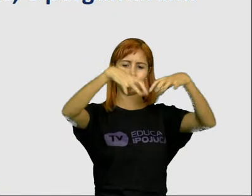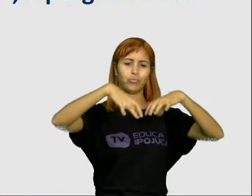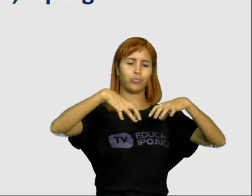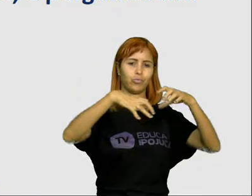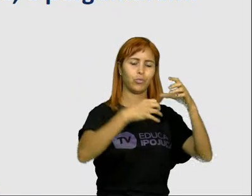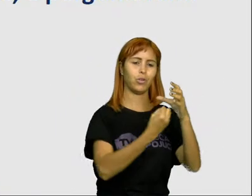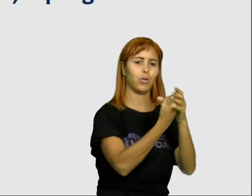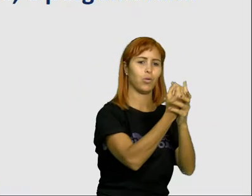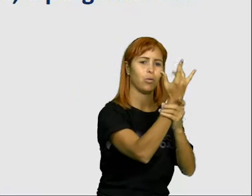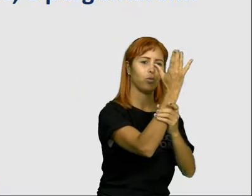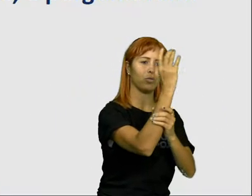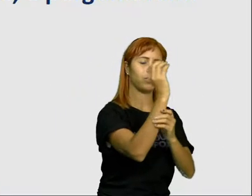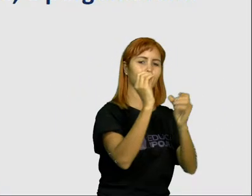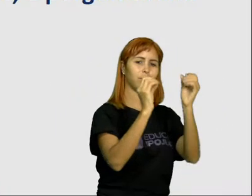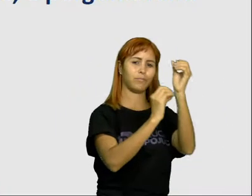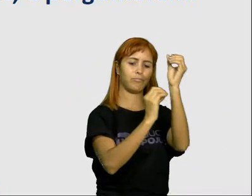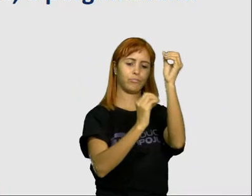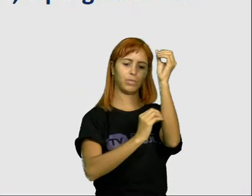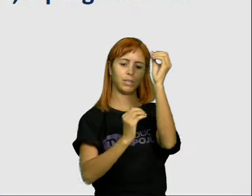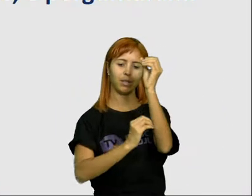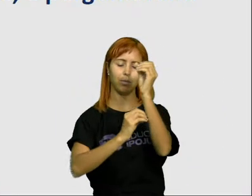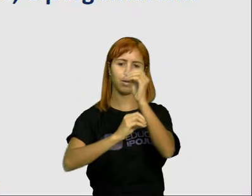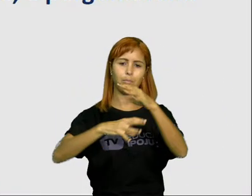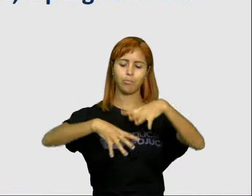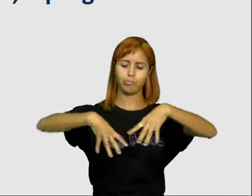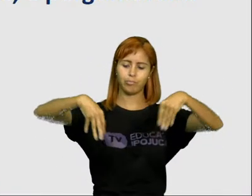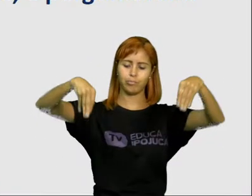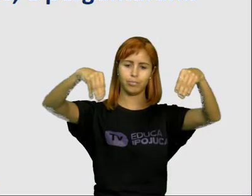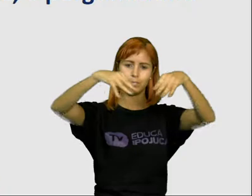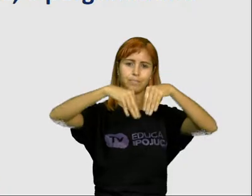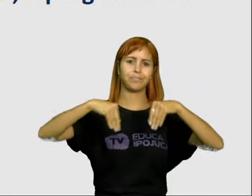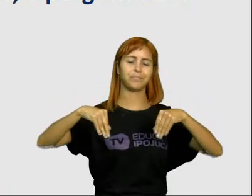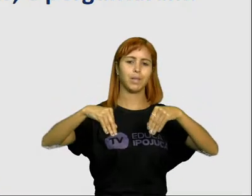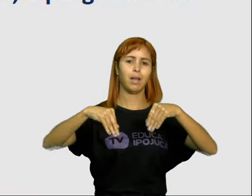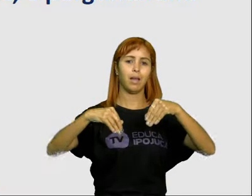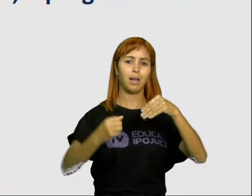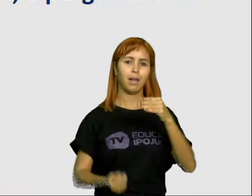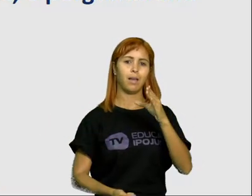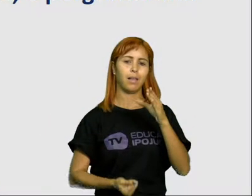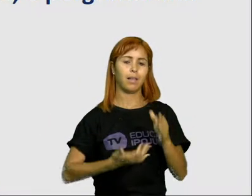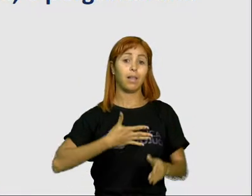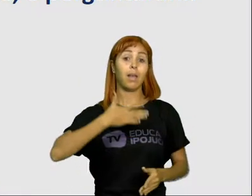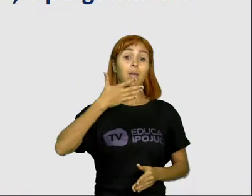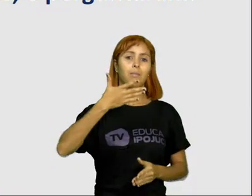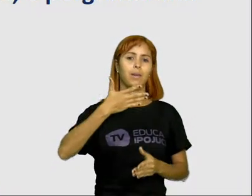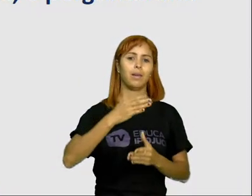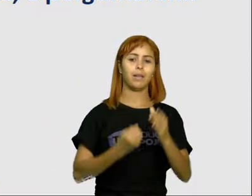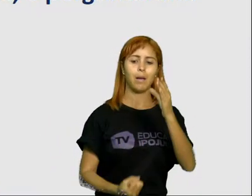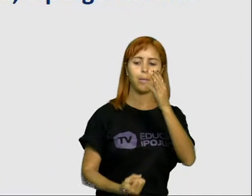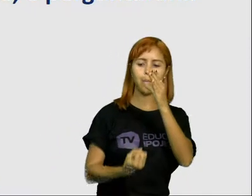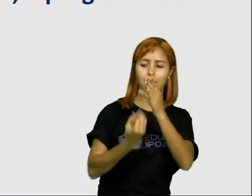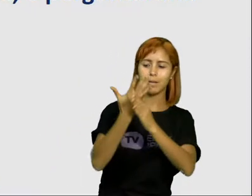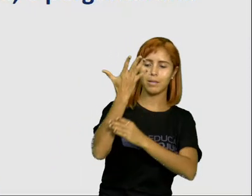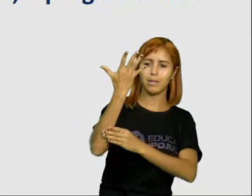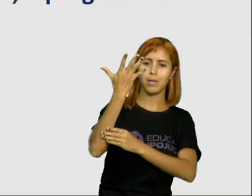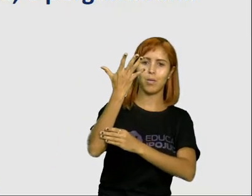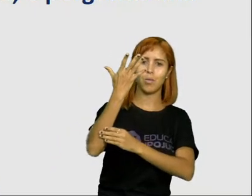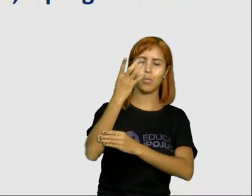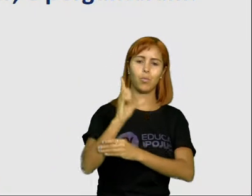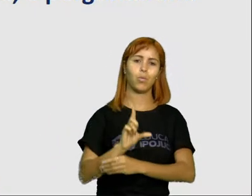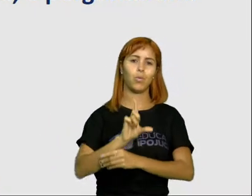tinham ficado completamente molhados. De repente, apareceu uma